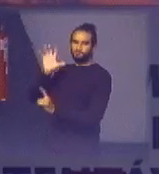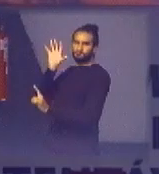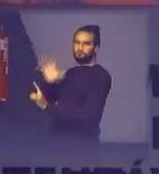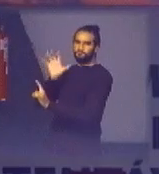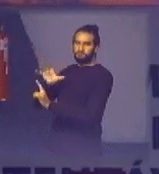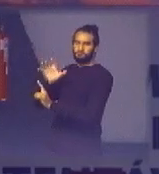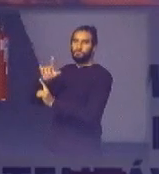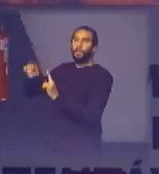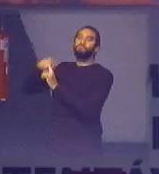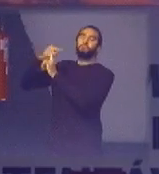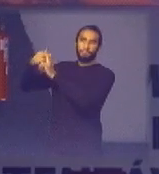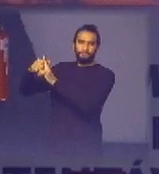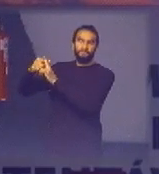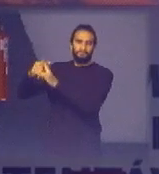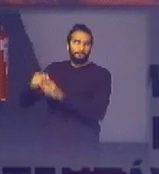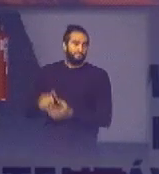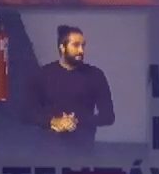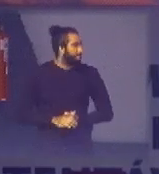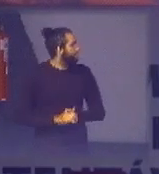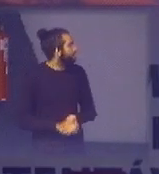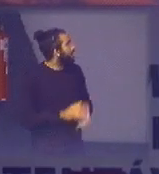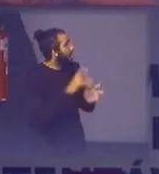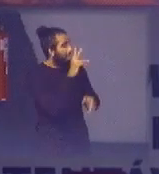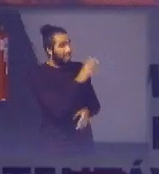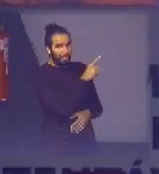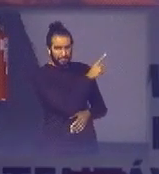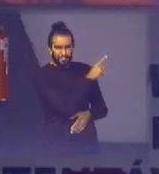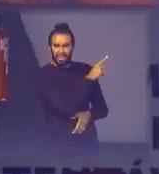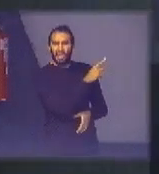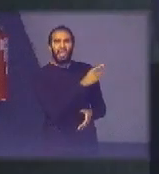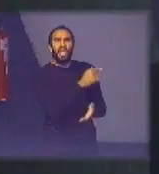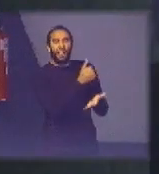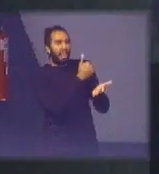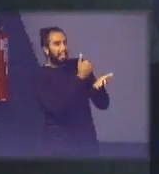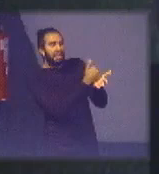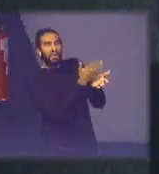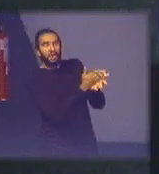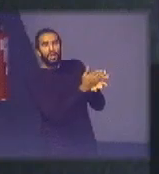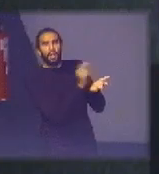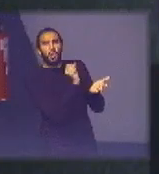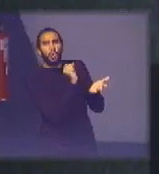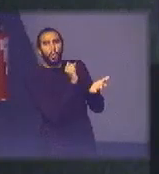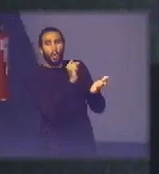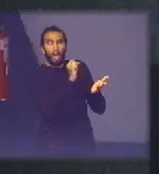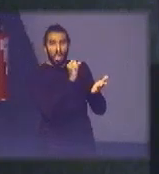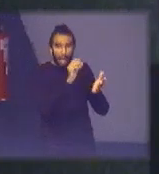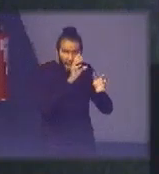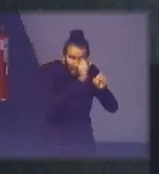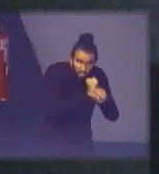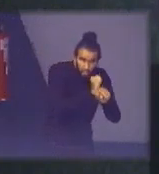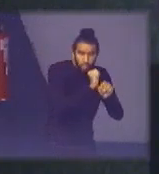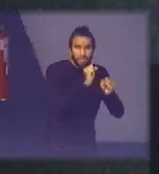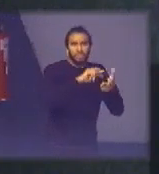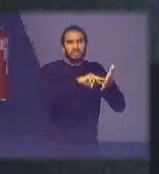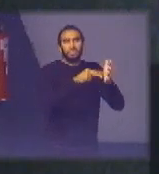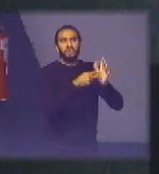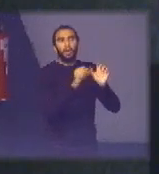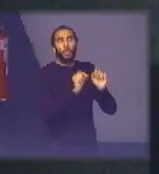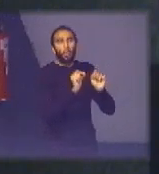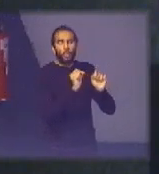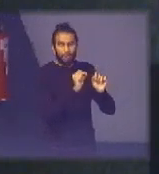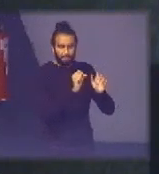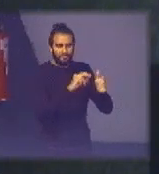olhem isso aqui sabe o que é essa fatia aí mais escura é a quantidade